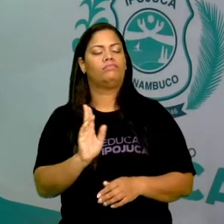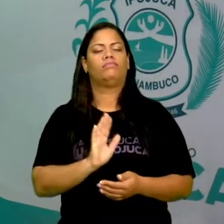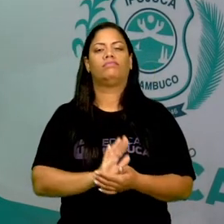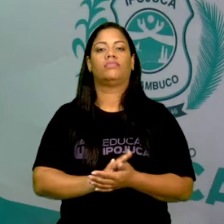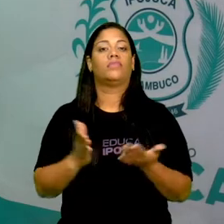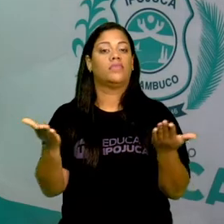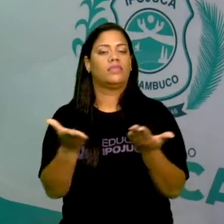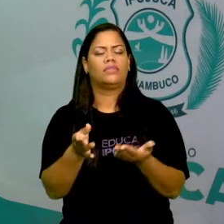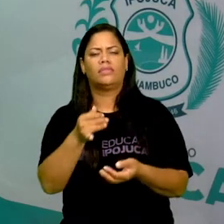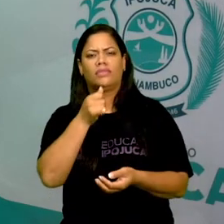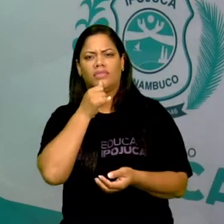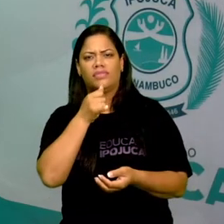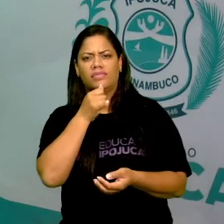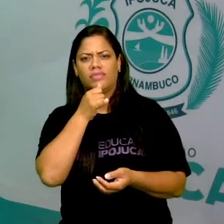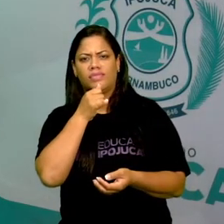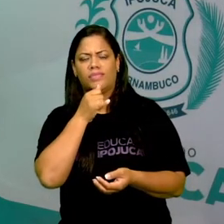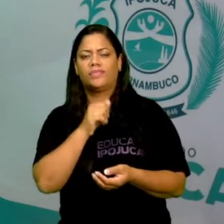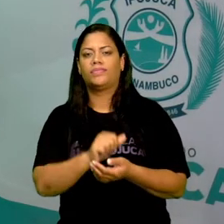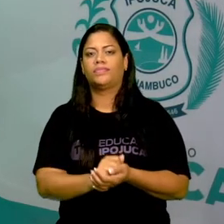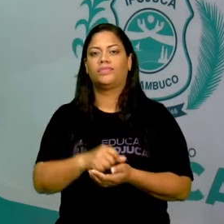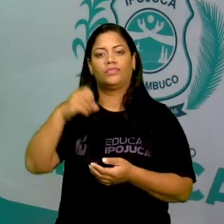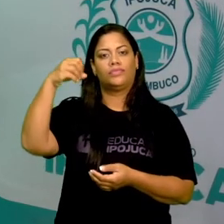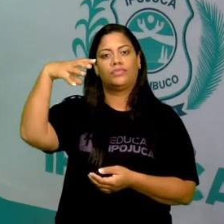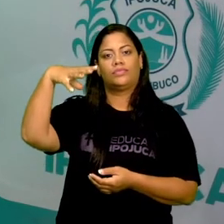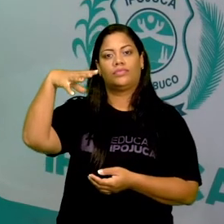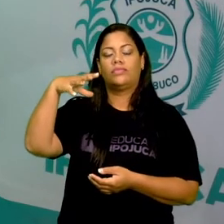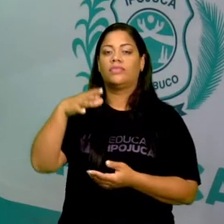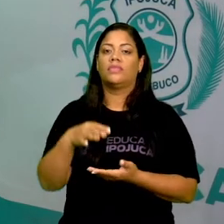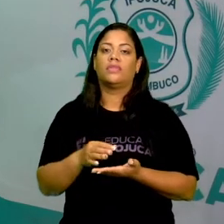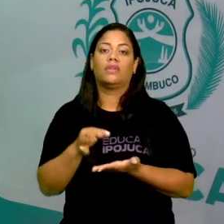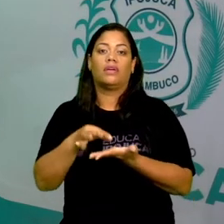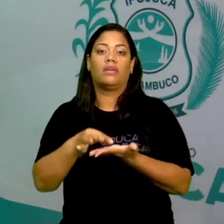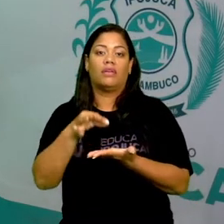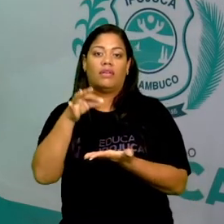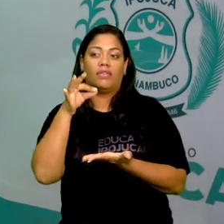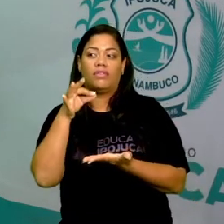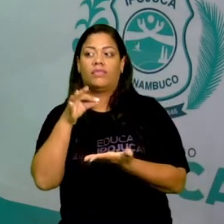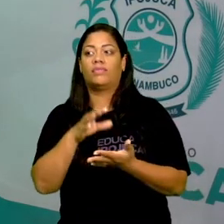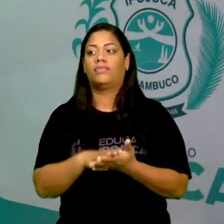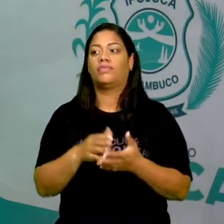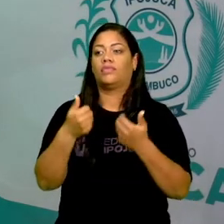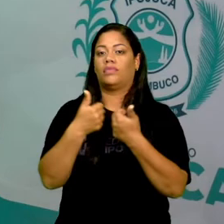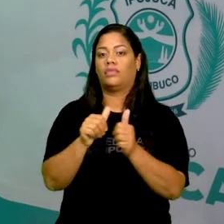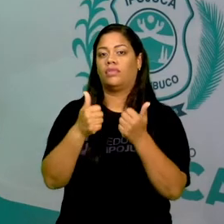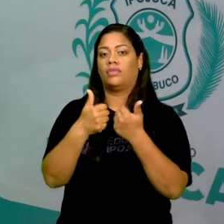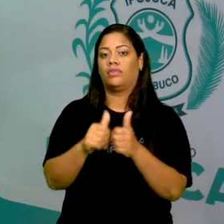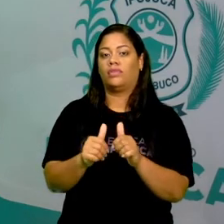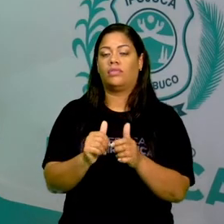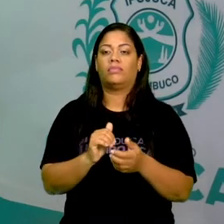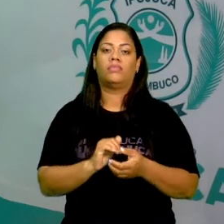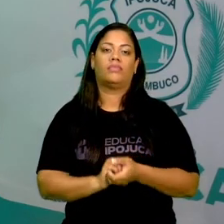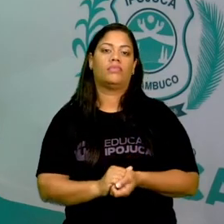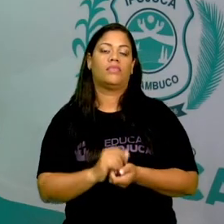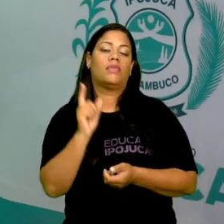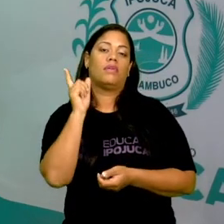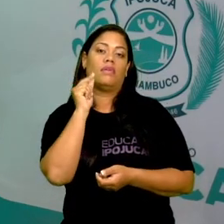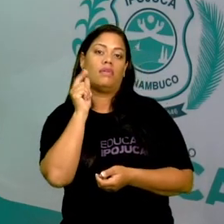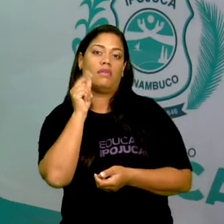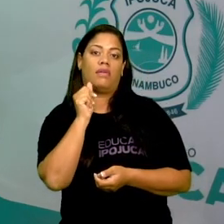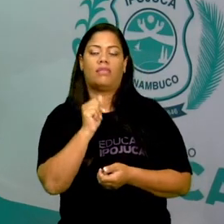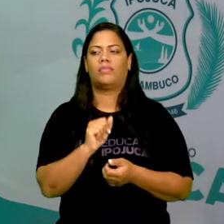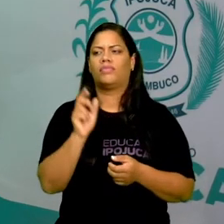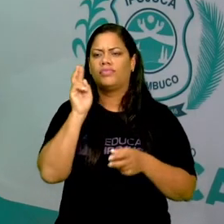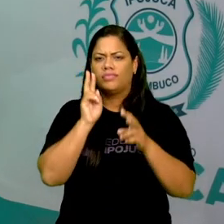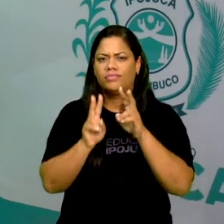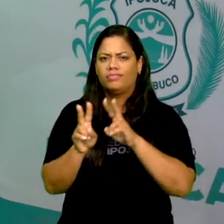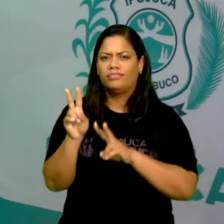vejamos os exemplos. Lâmpada, café, ônibus e lápis. Observe